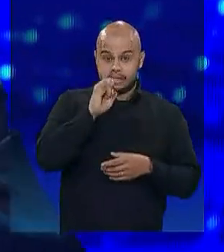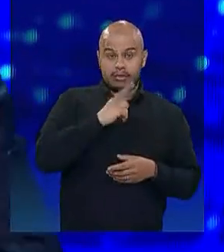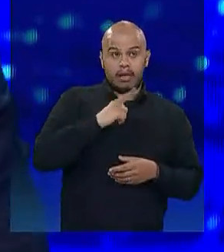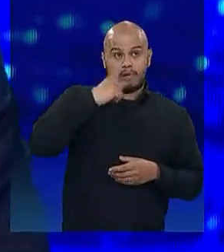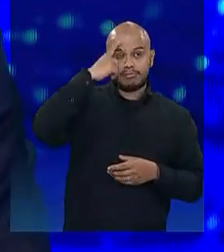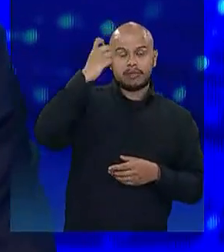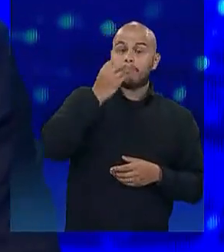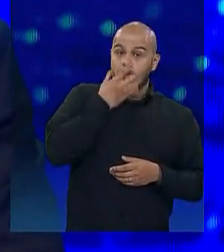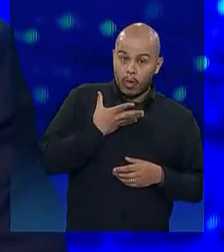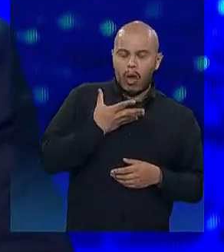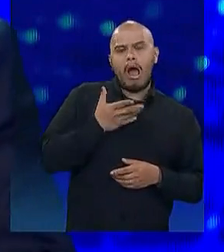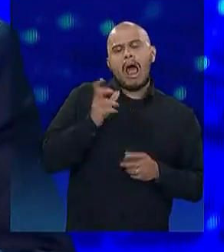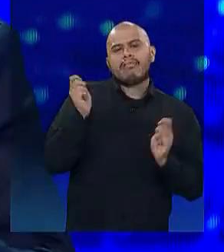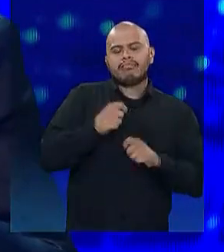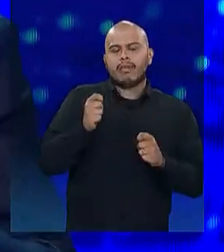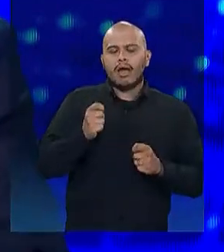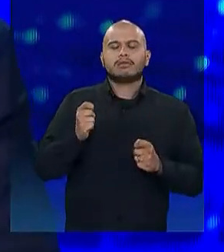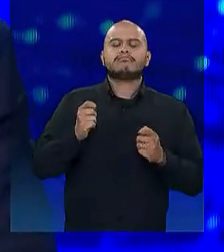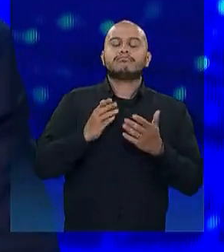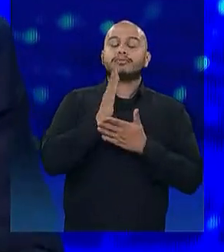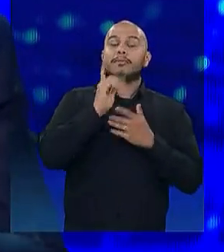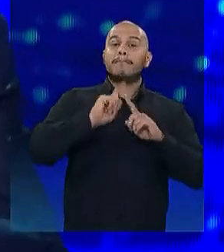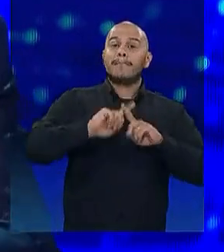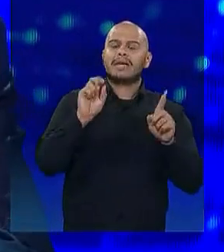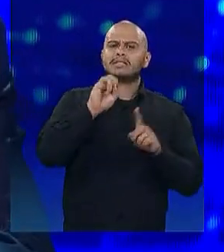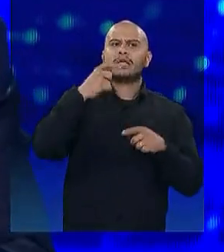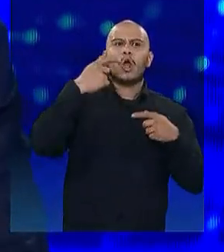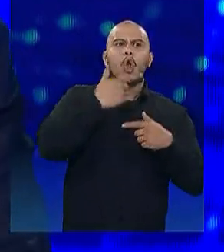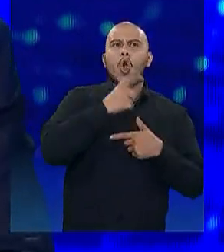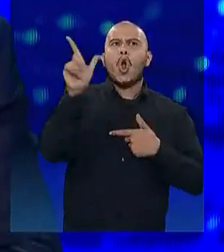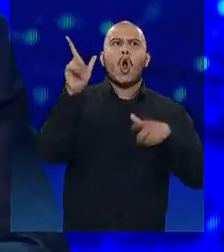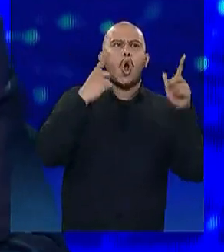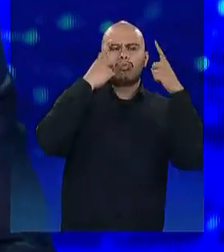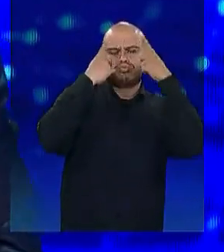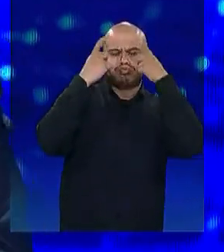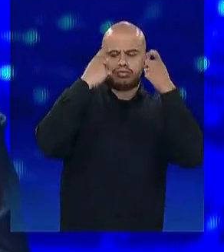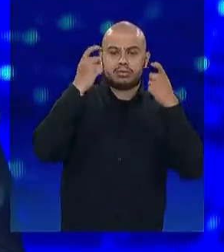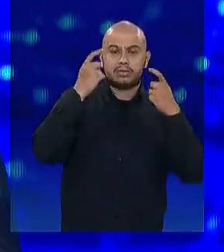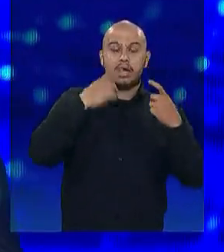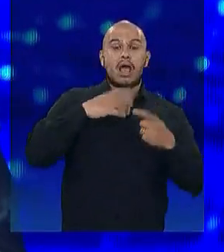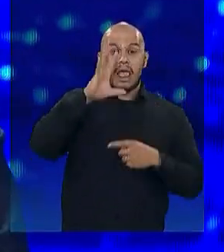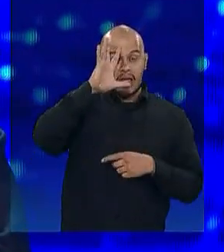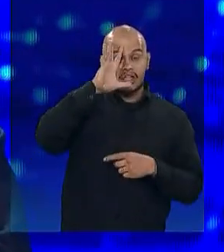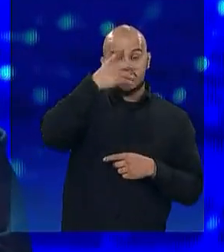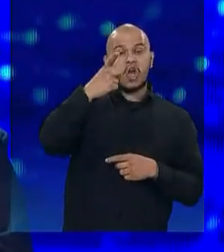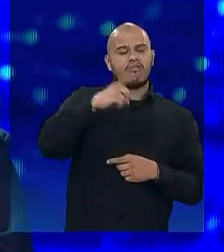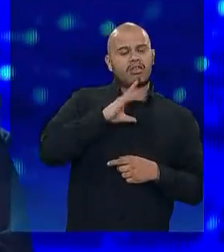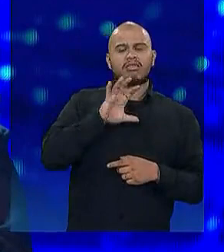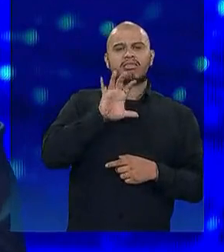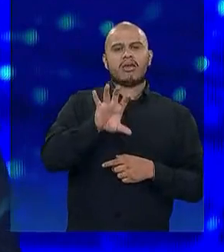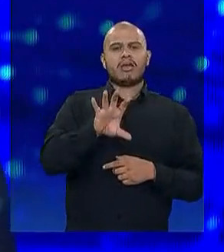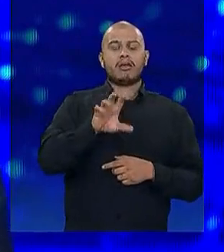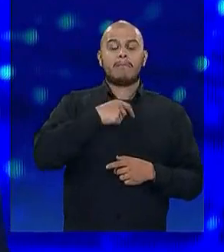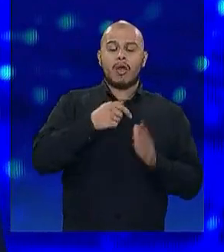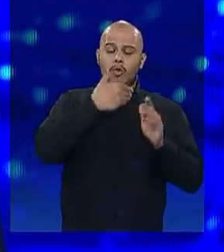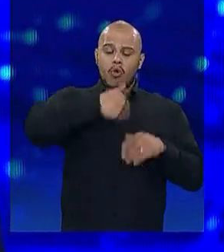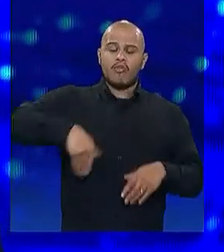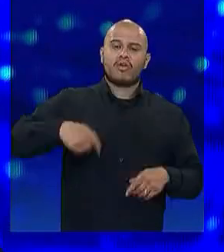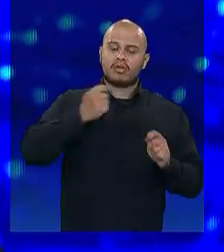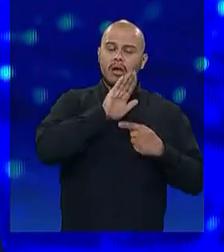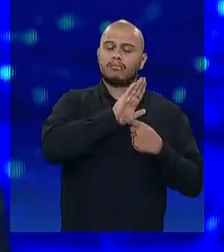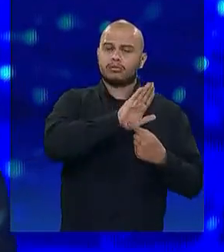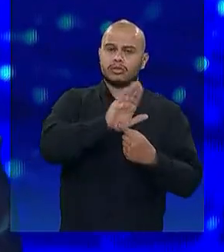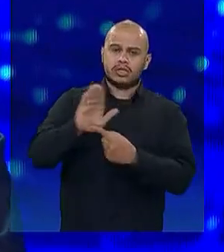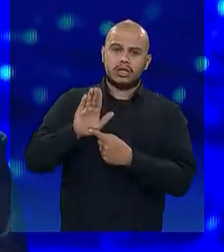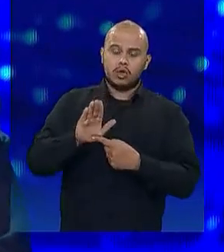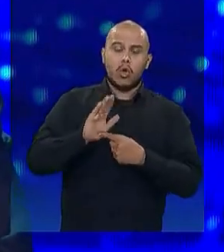vamos adotá-las. Agora, não tem que se inventar. A solução está aí. O meu governo tem mostrado, na prática, que o número de mulheres